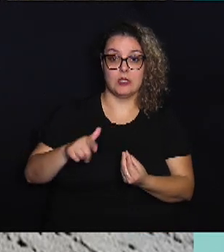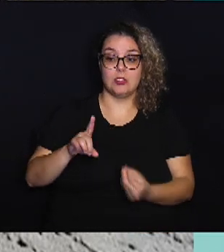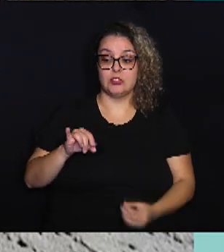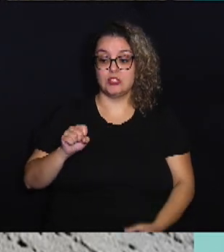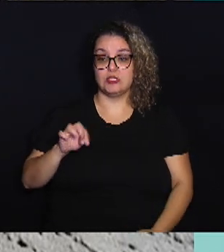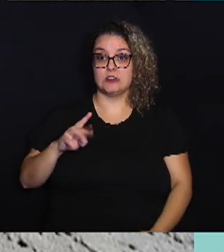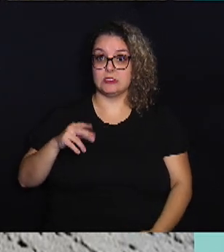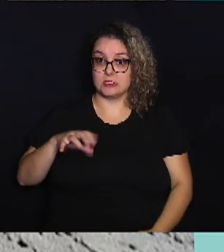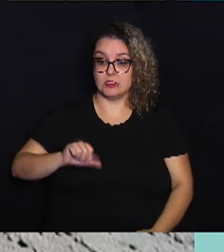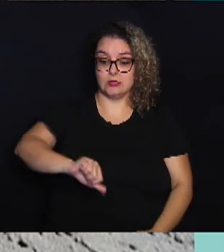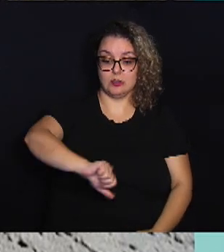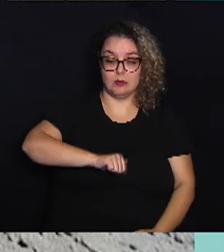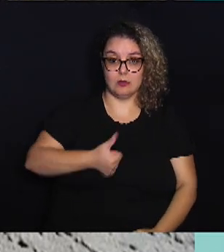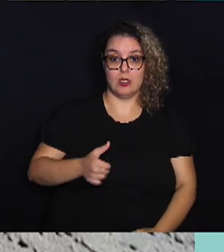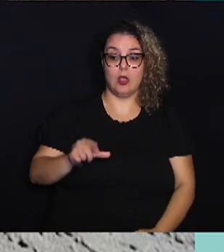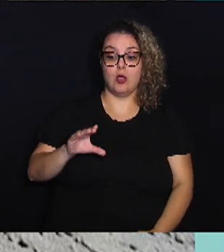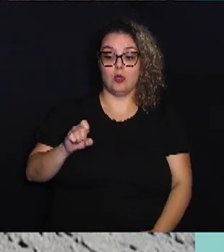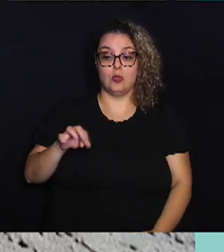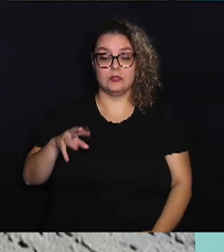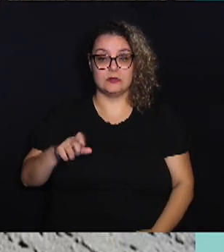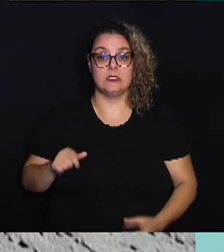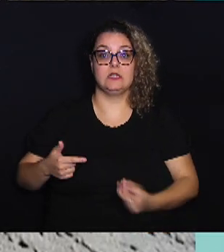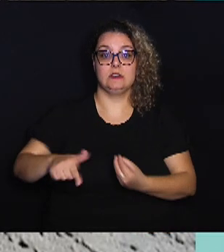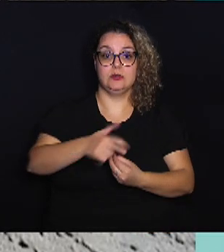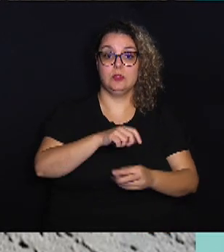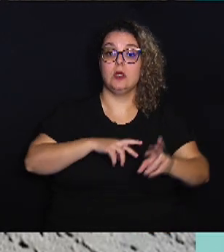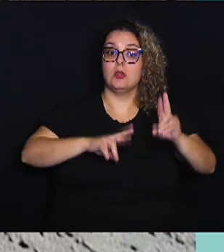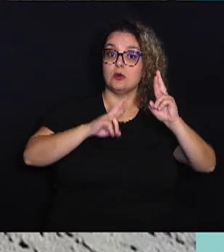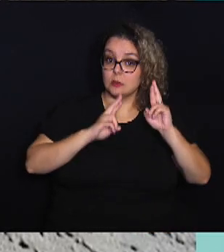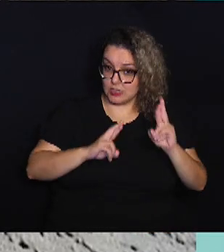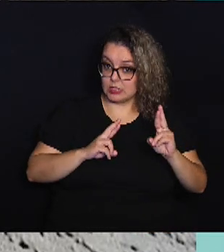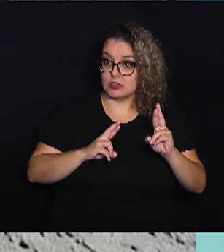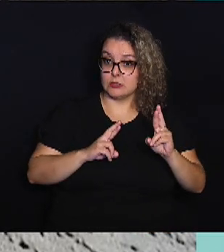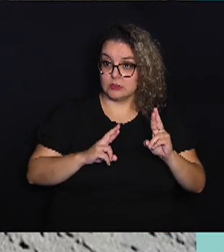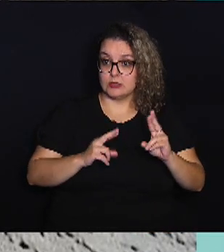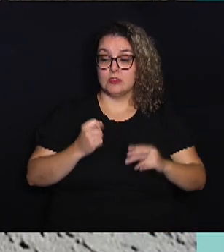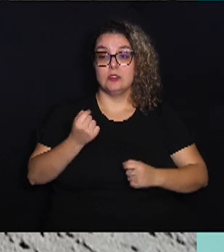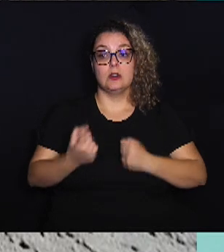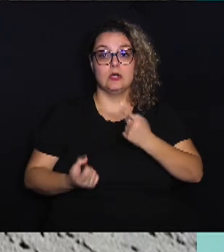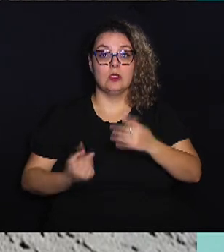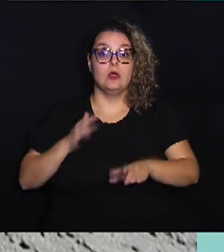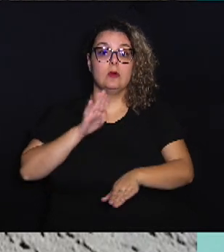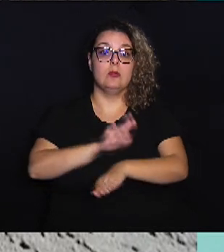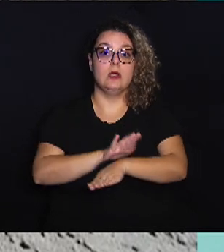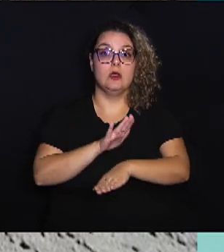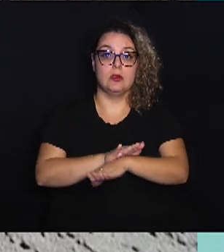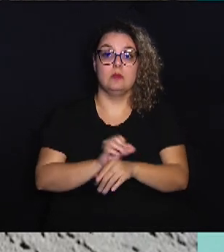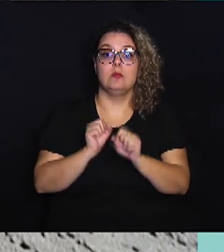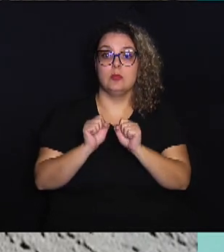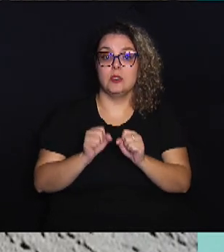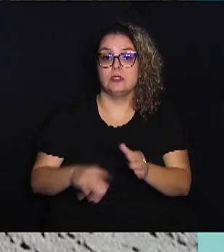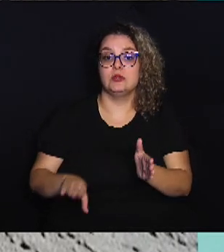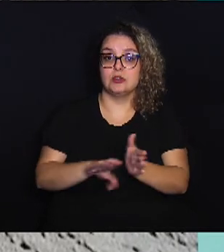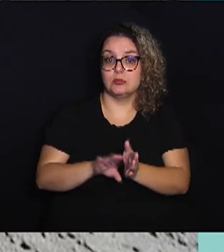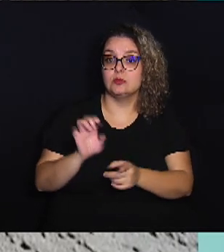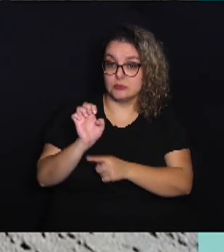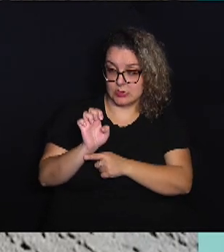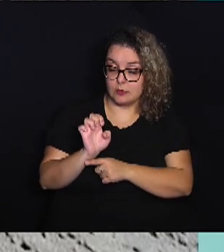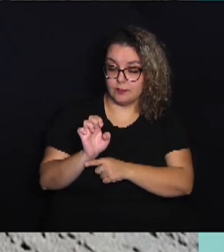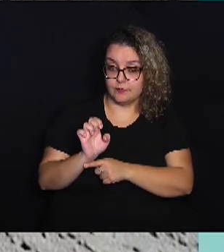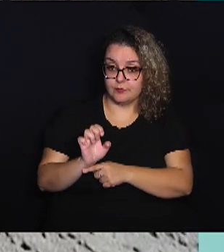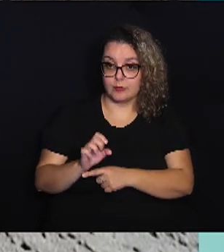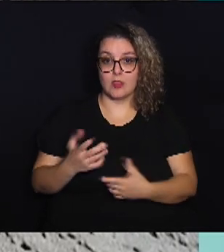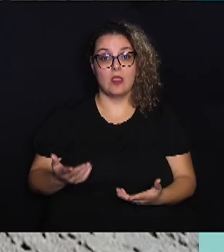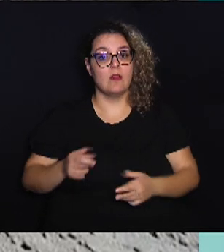Resiliência Costeira das Ilhas, na esperança de que, assim, alguma ajuda possa vir por parte do Estado. Muita